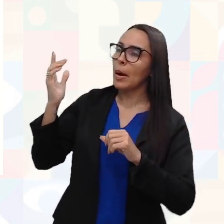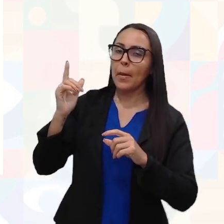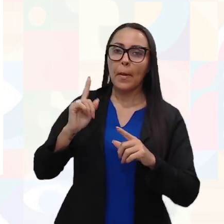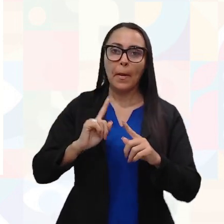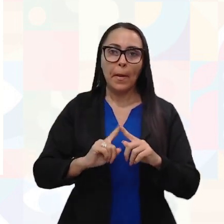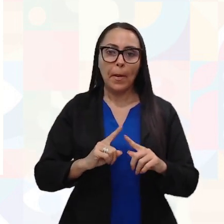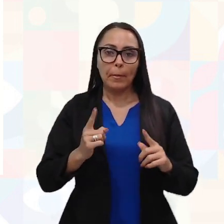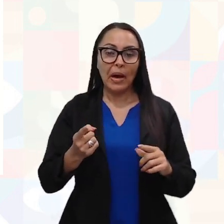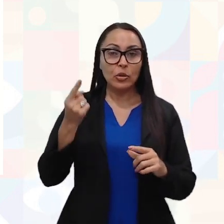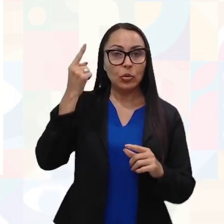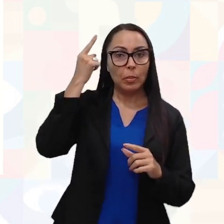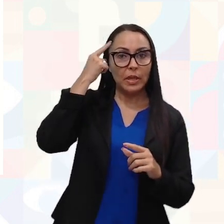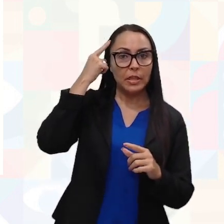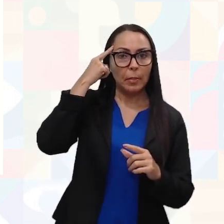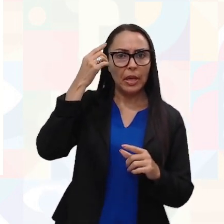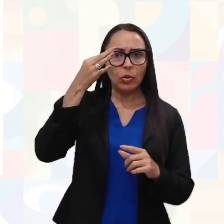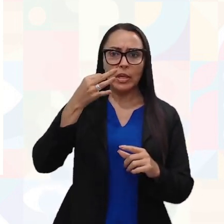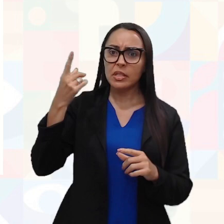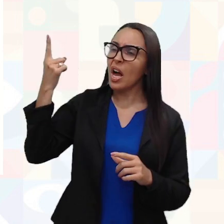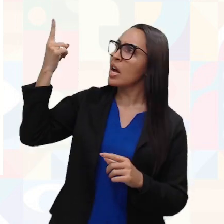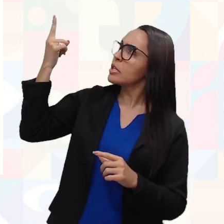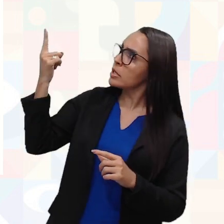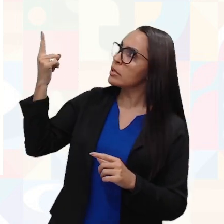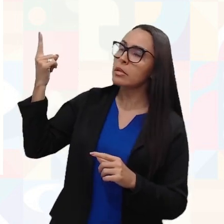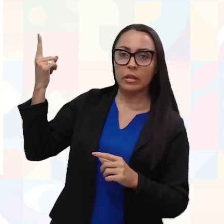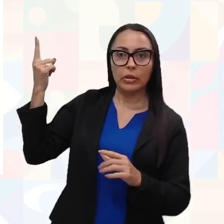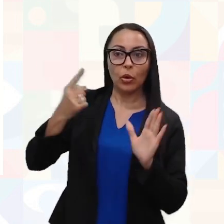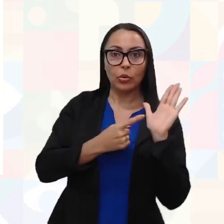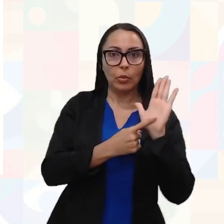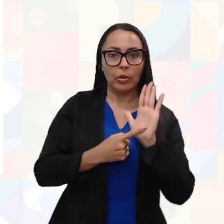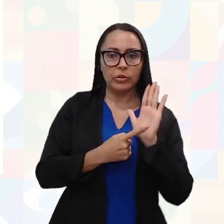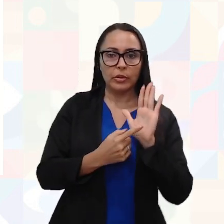é exatamente esse que eu estou te apresentando.